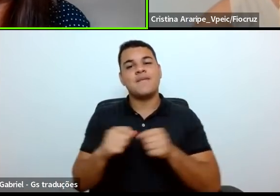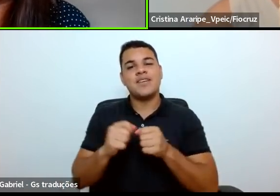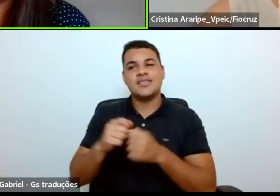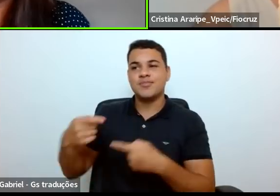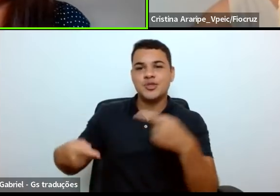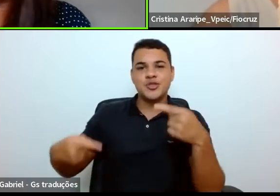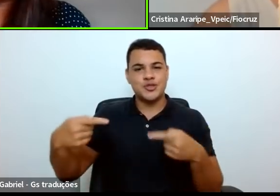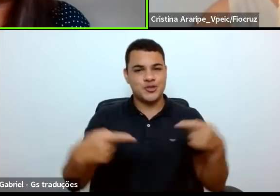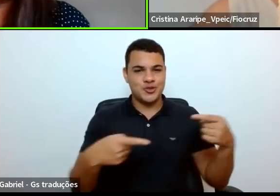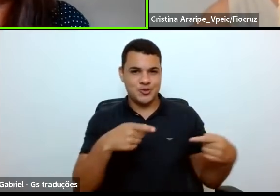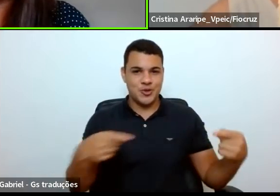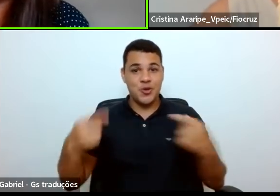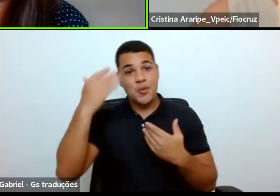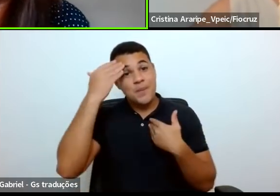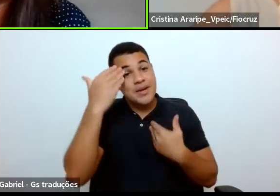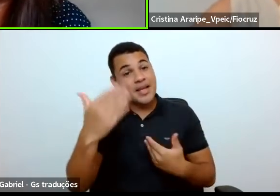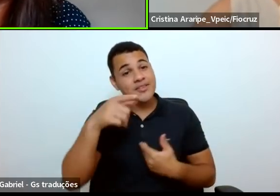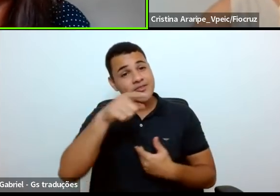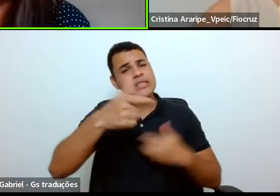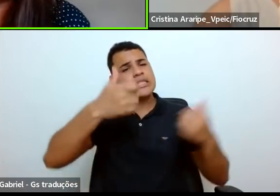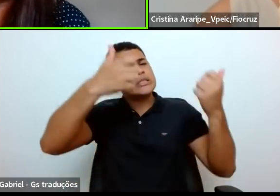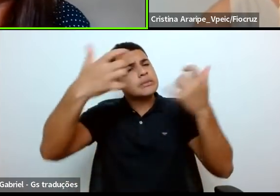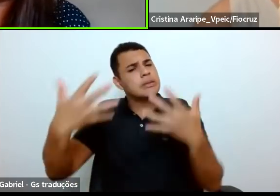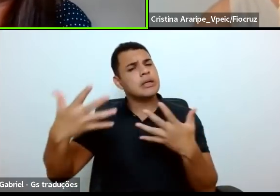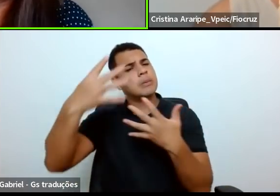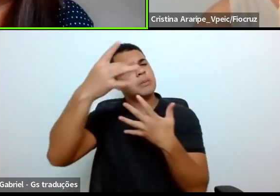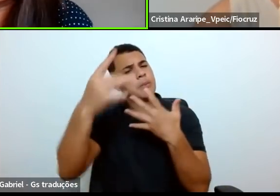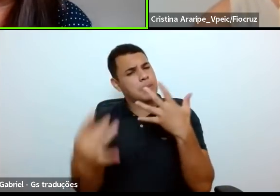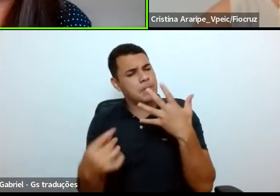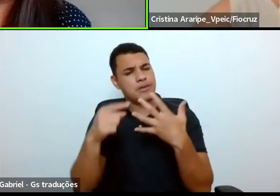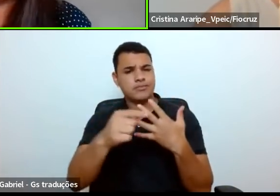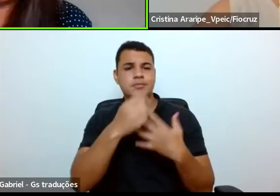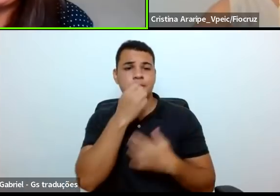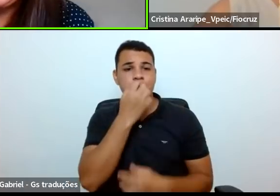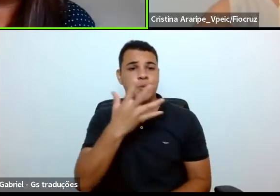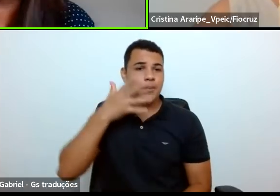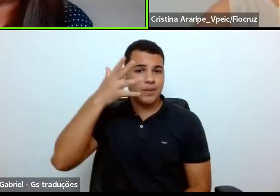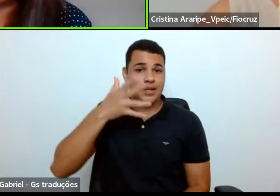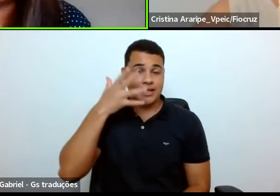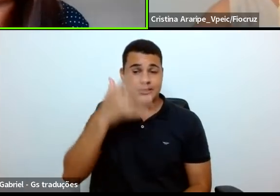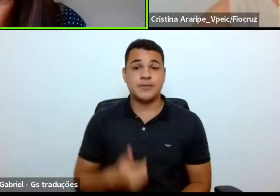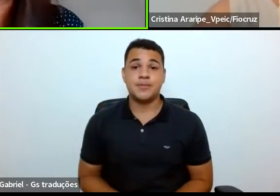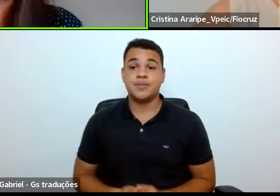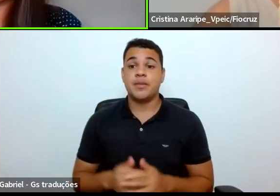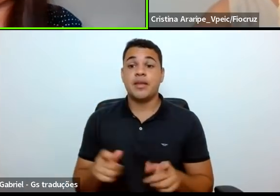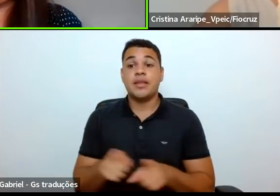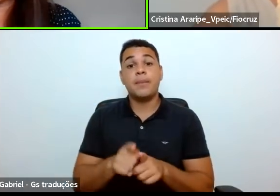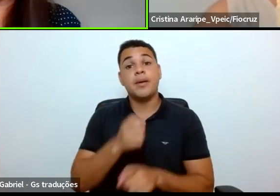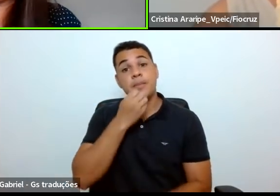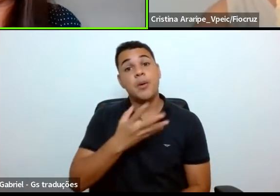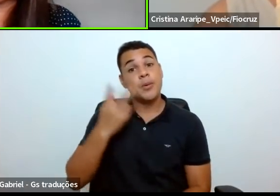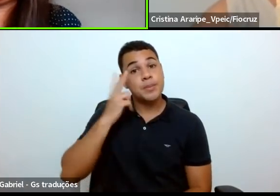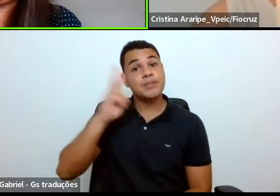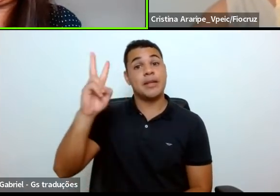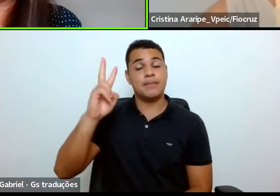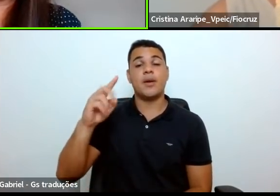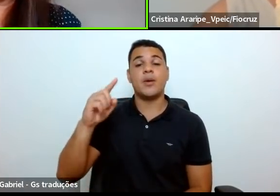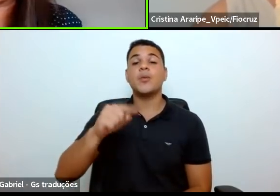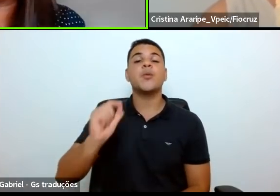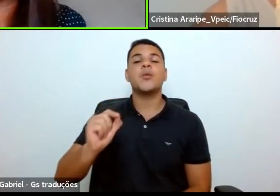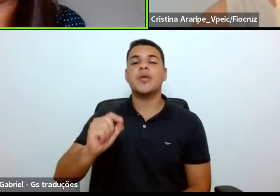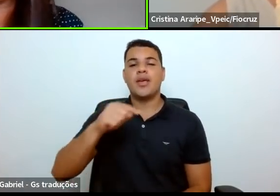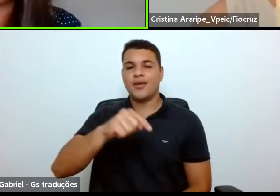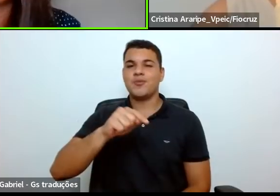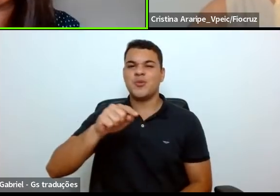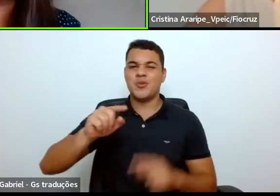esclarecimento e por essa palestra tão importante. É importante lembrar que o link que fica disponível com as perguntas referentes